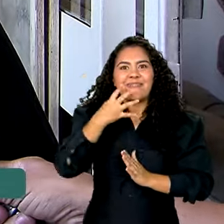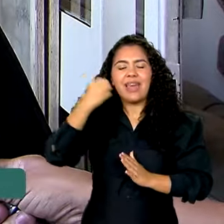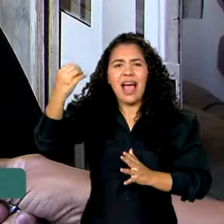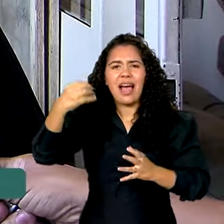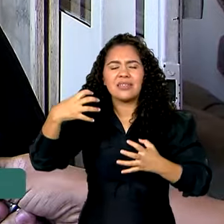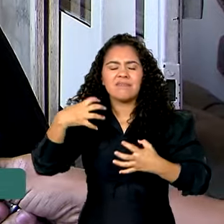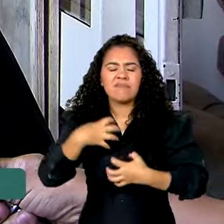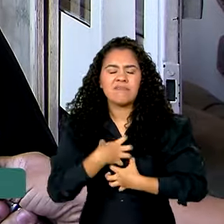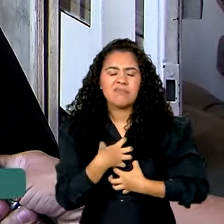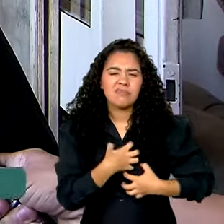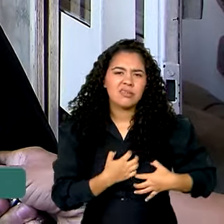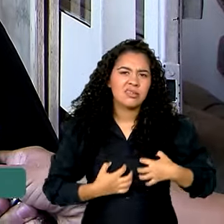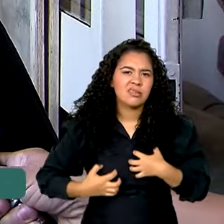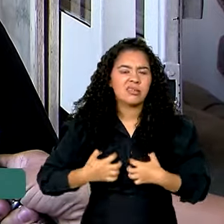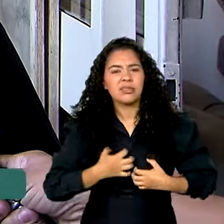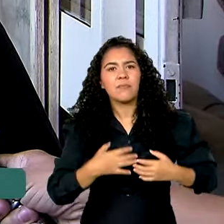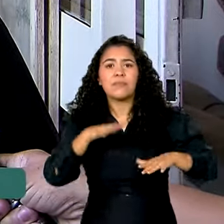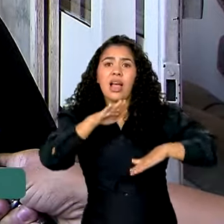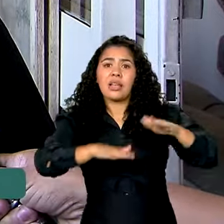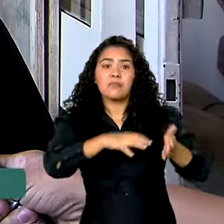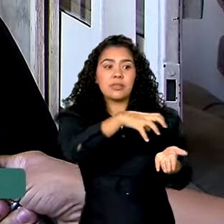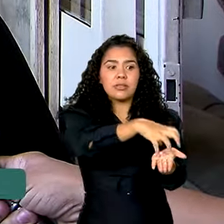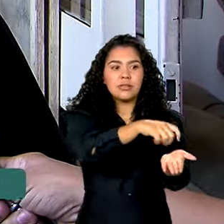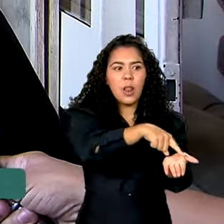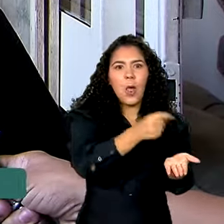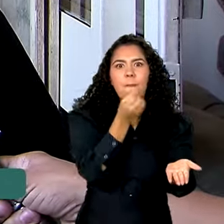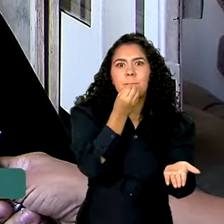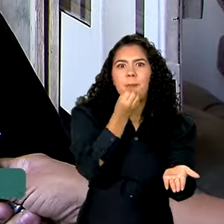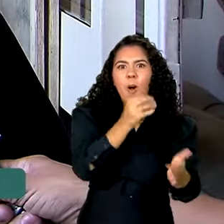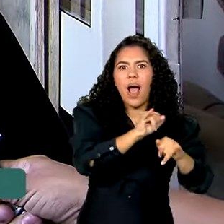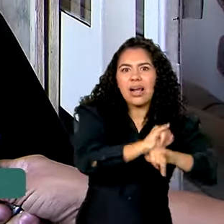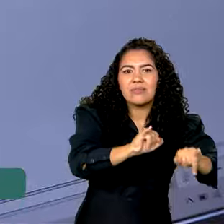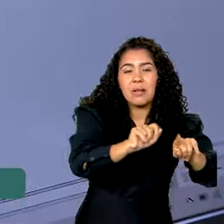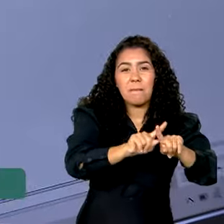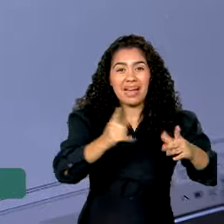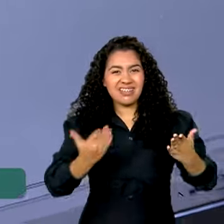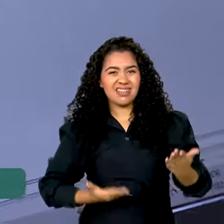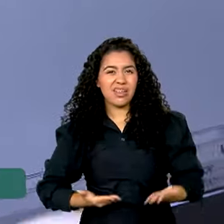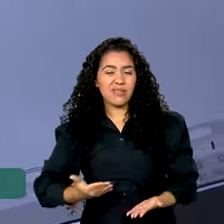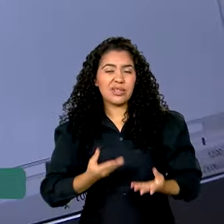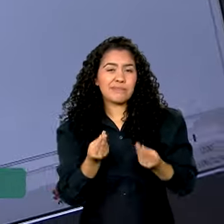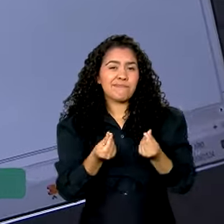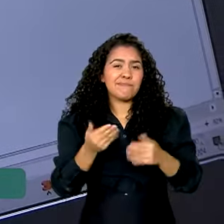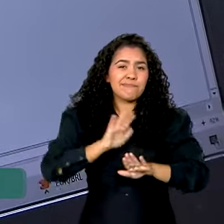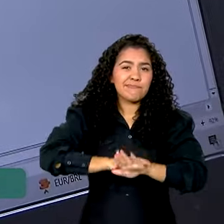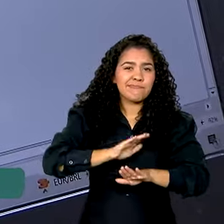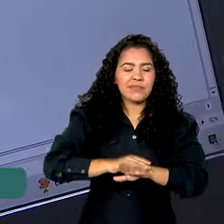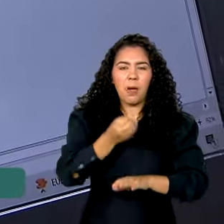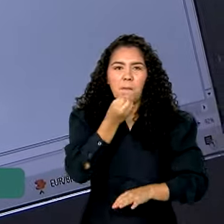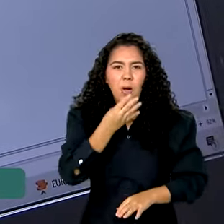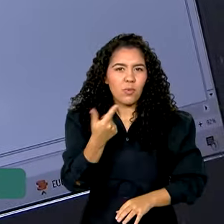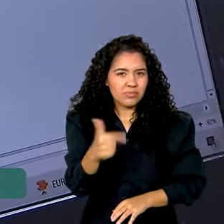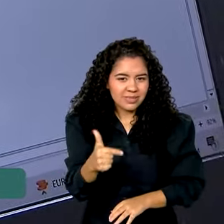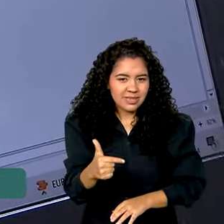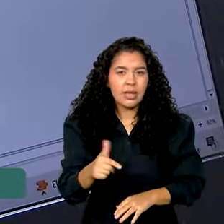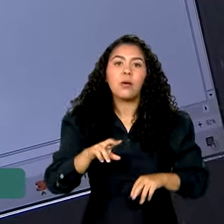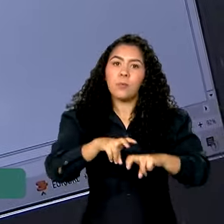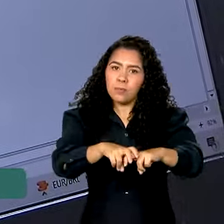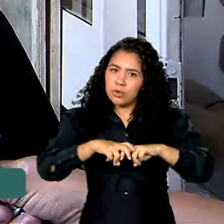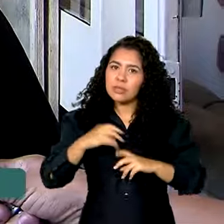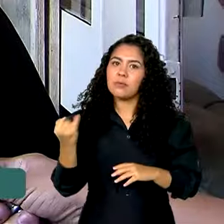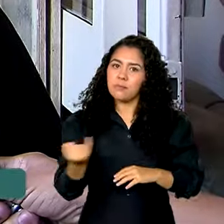Às vezes a operadora, a agência é boa de propaganda, mas não é boa de serviço. É importante a gente fazer parte do